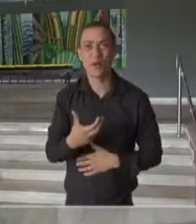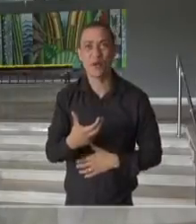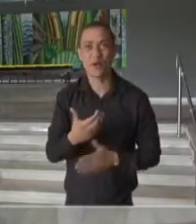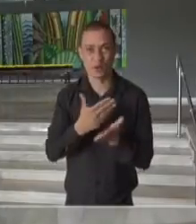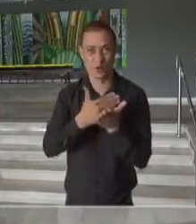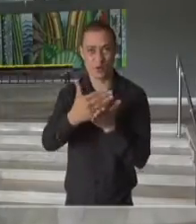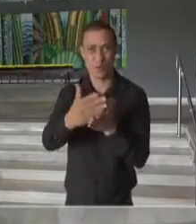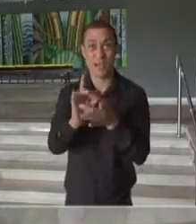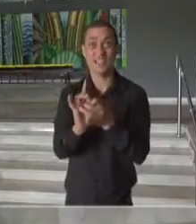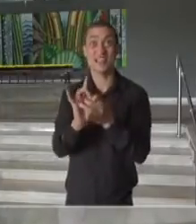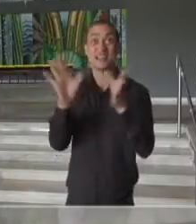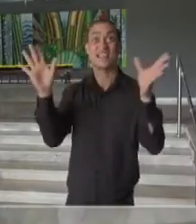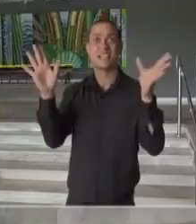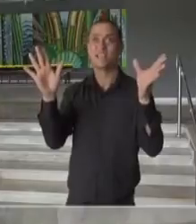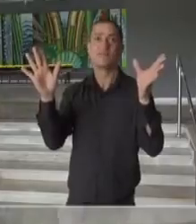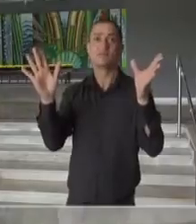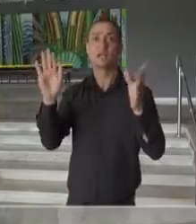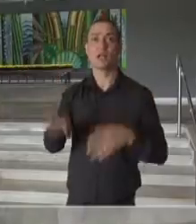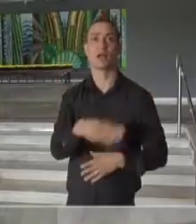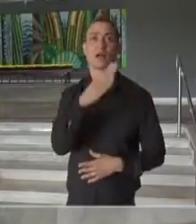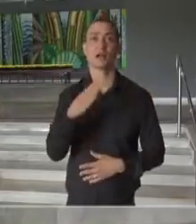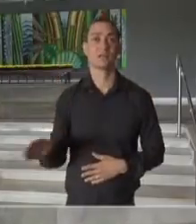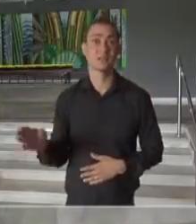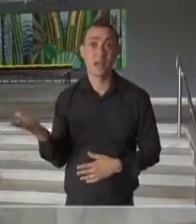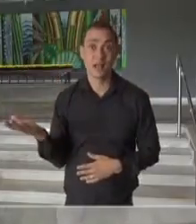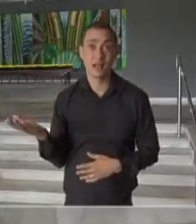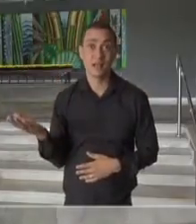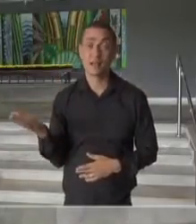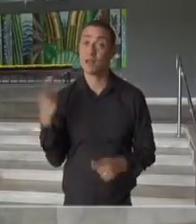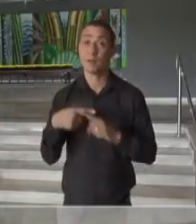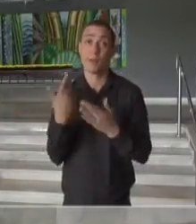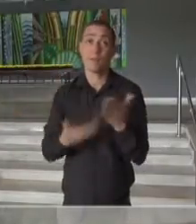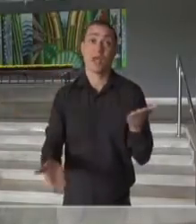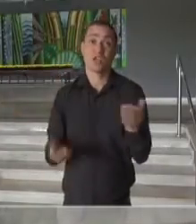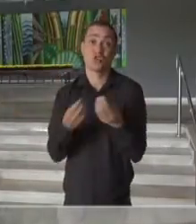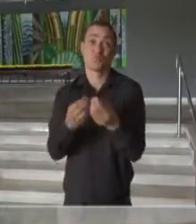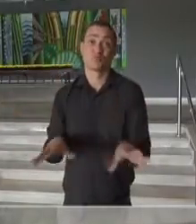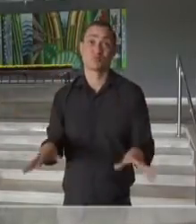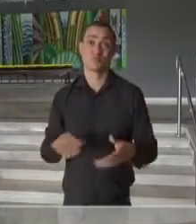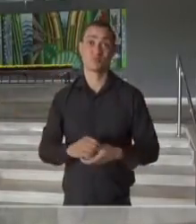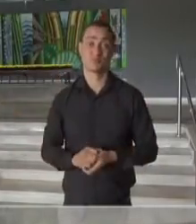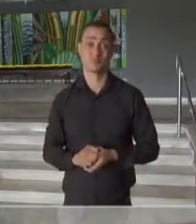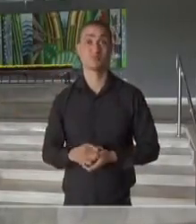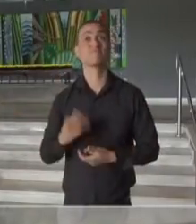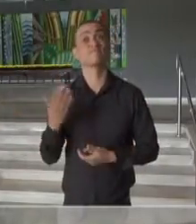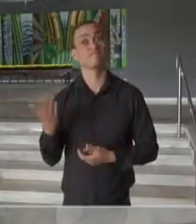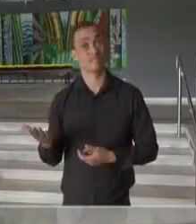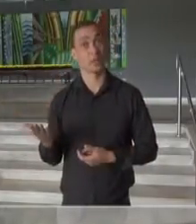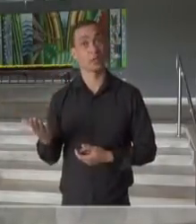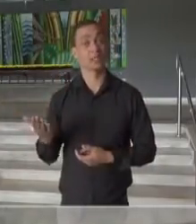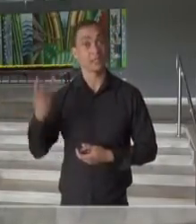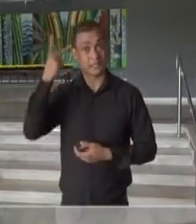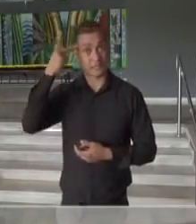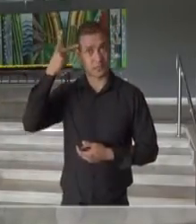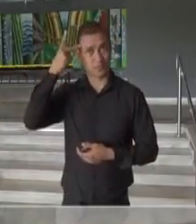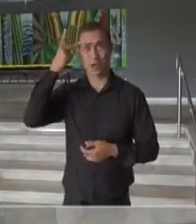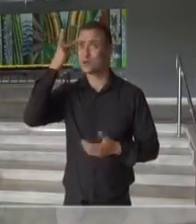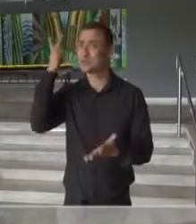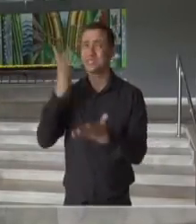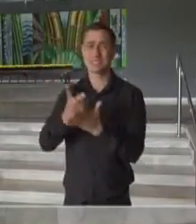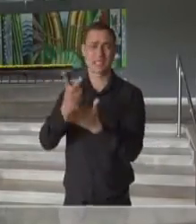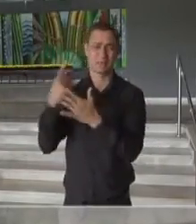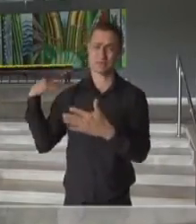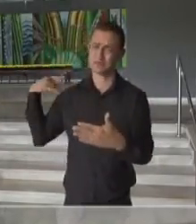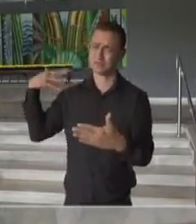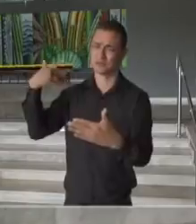poder flexibilizar o uso de máscaras pode ficar prejudicada. Então, São Paulo sempre, durante